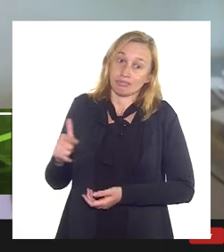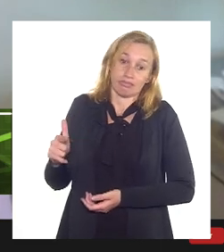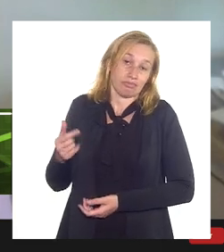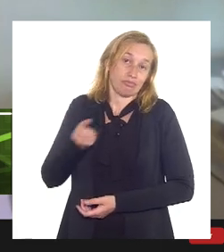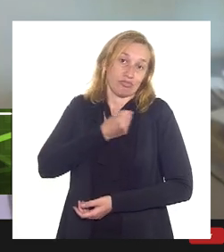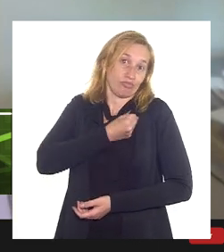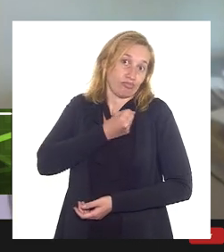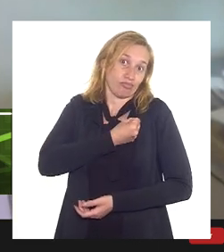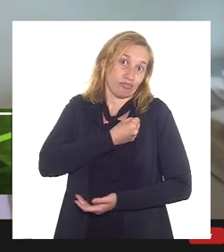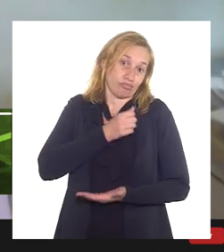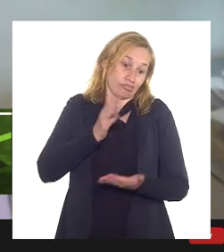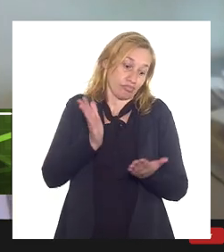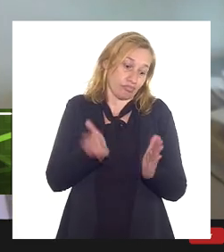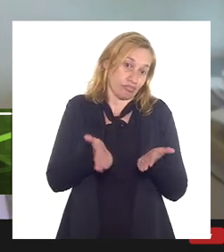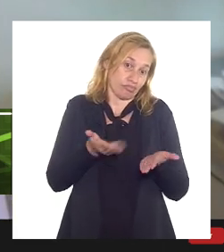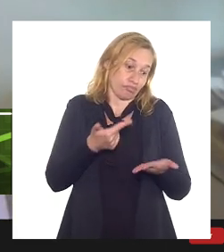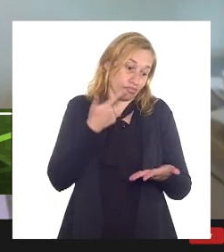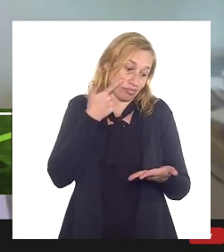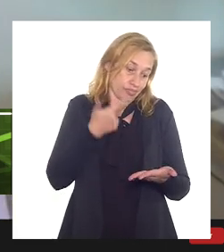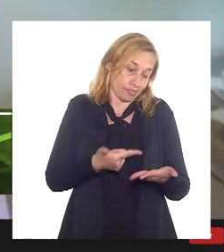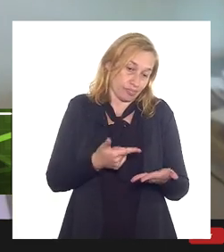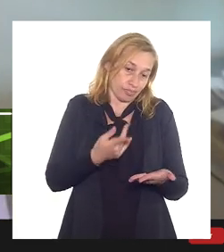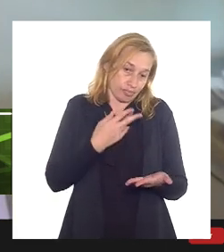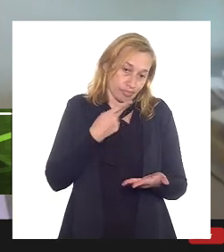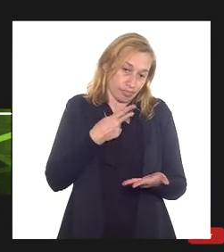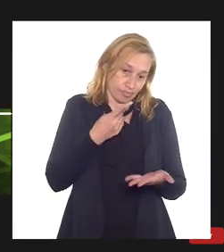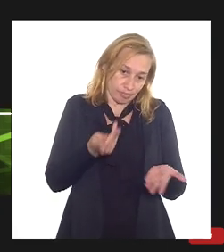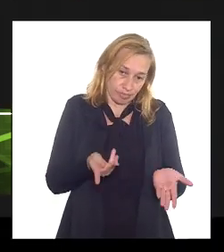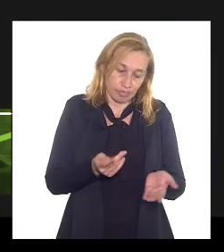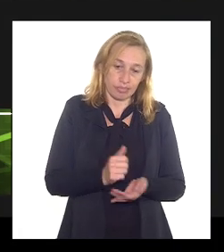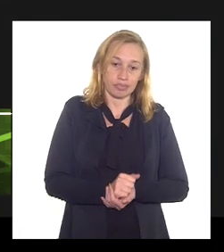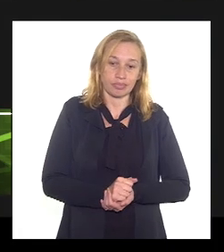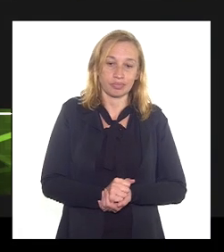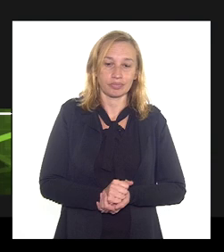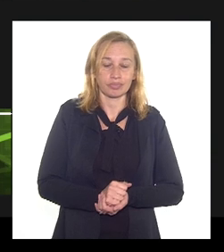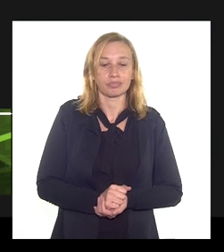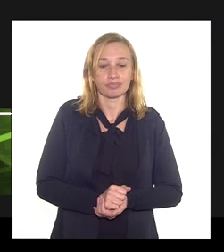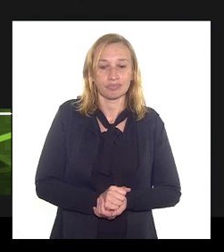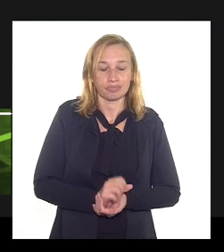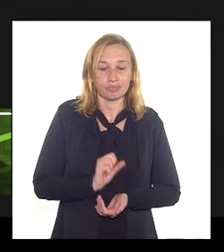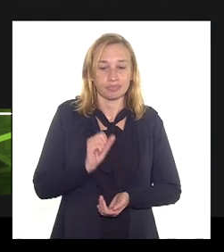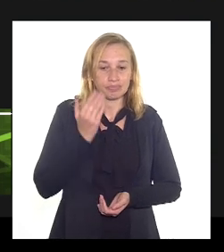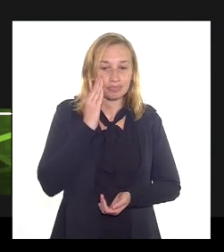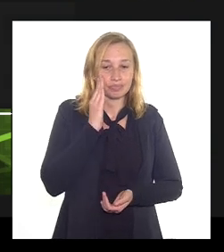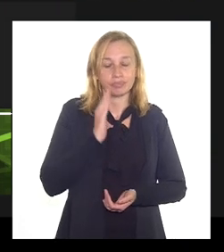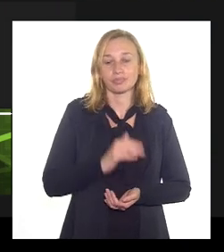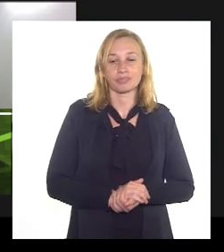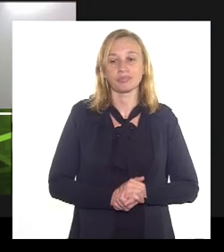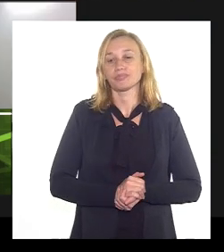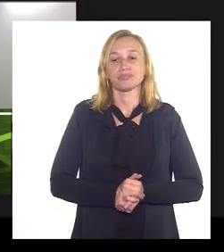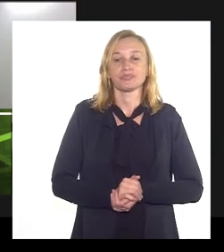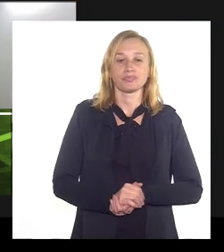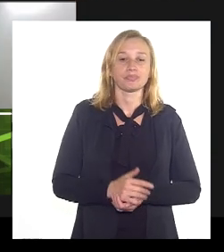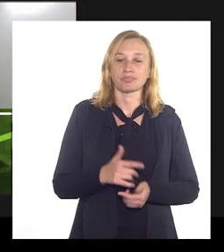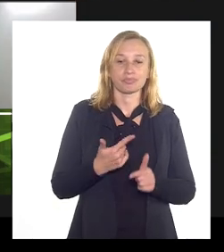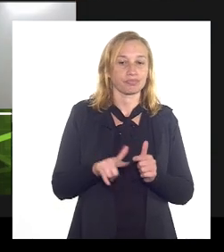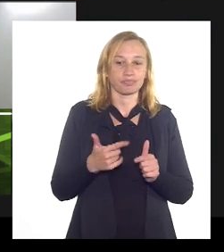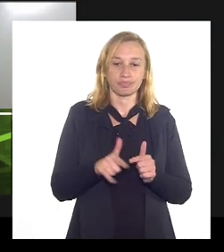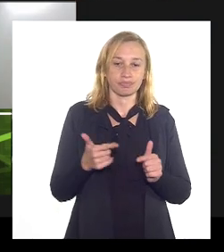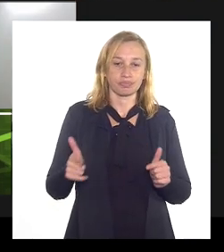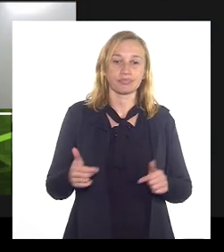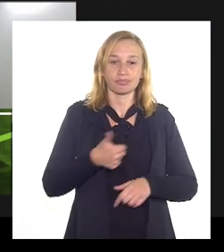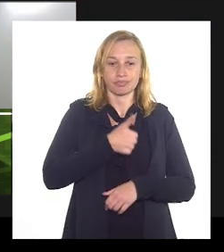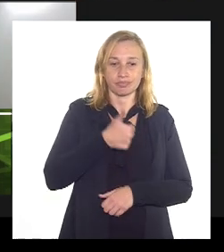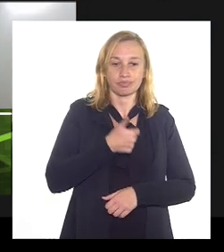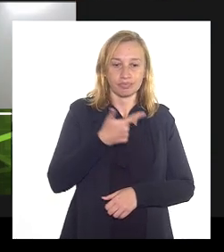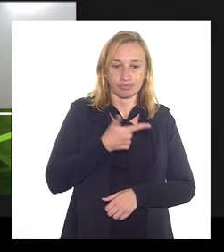à mão nesse momento. Mas, de qualquer forma, ele não passa... Toda a gente caminha, não é? Sem problema. A primeira e a